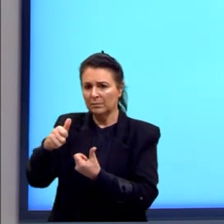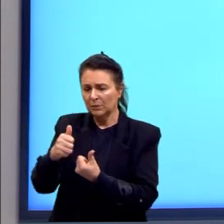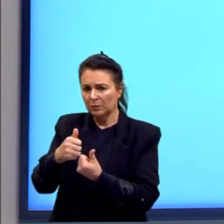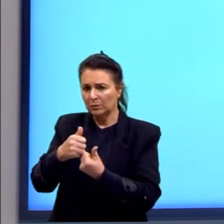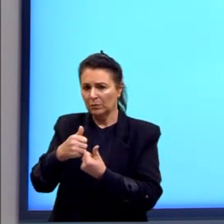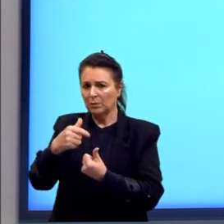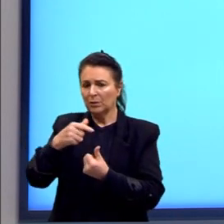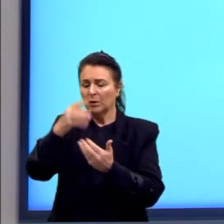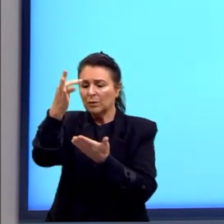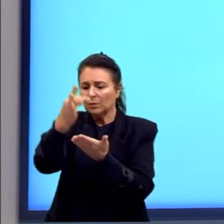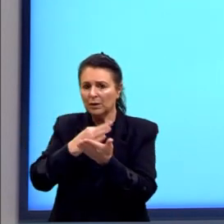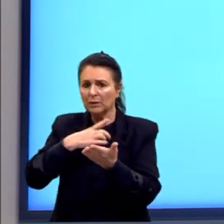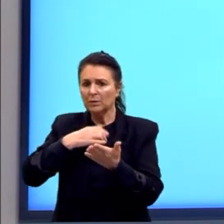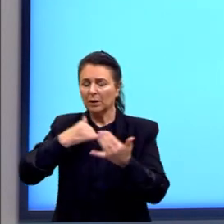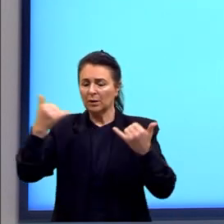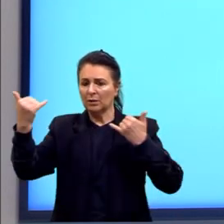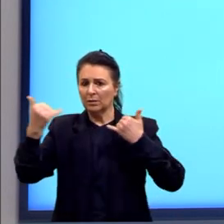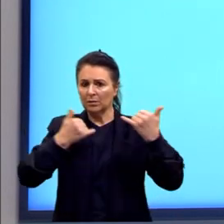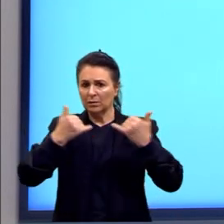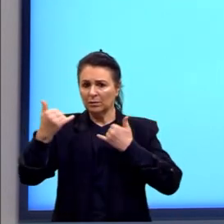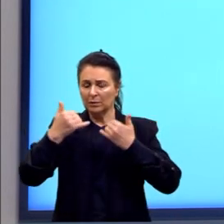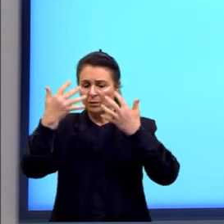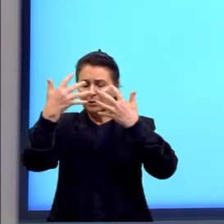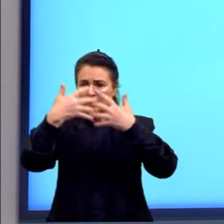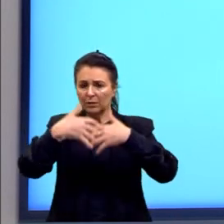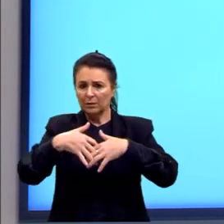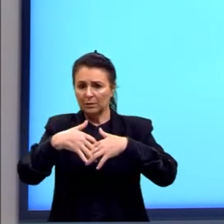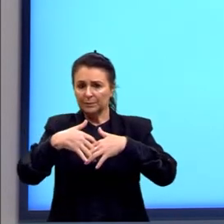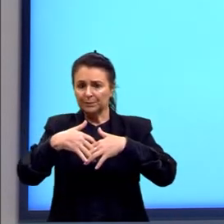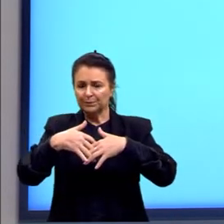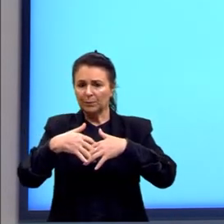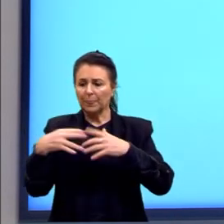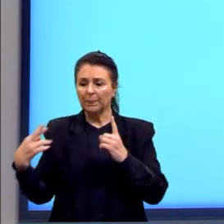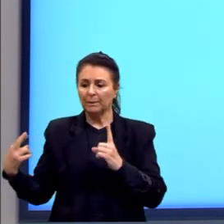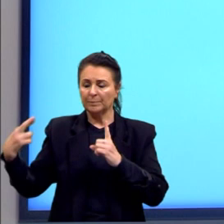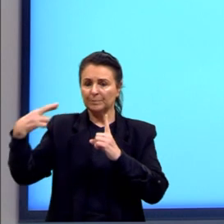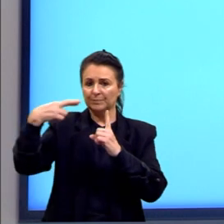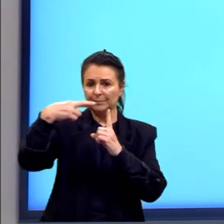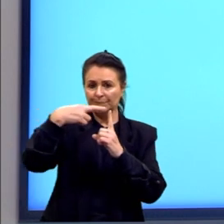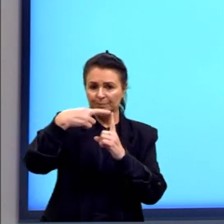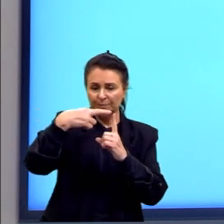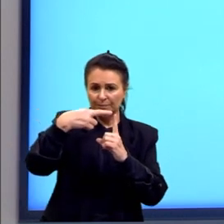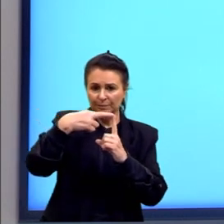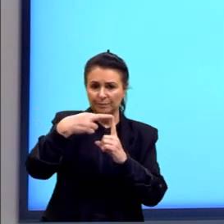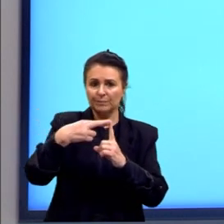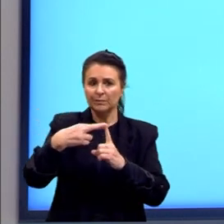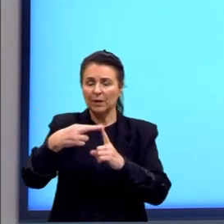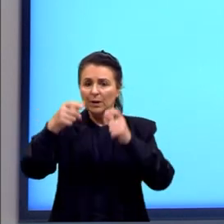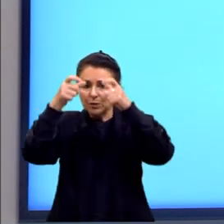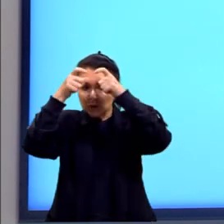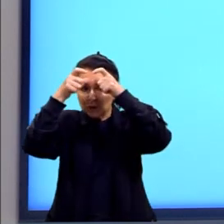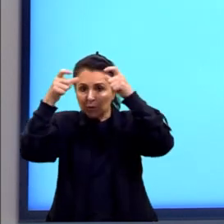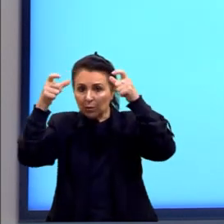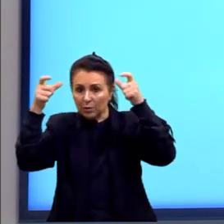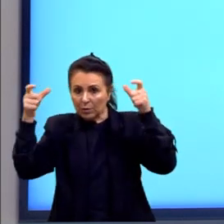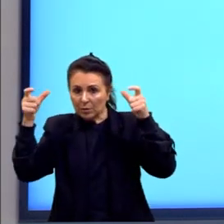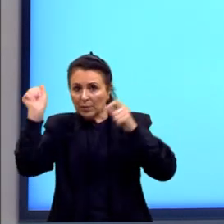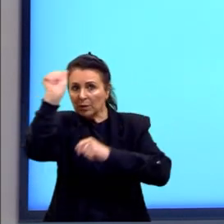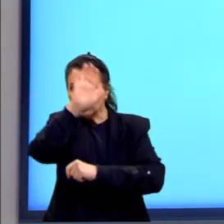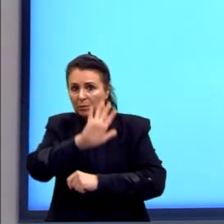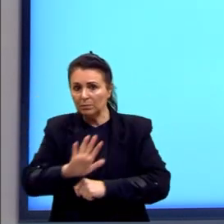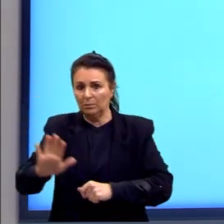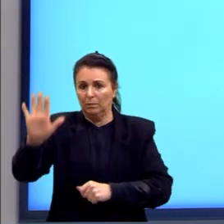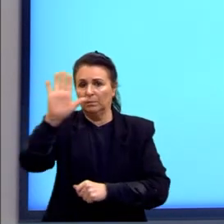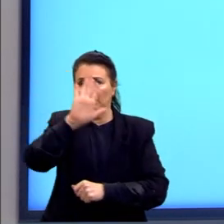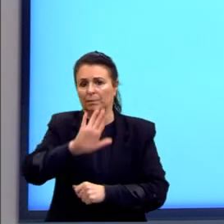uma informação que normalmente funciona como uma referência de conhecimento universal. E